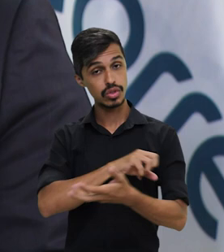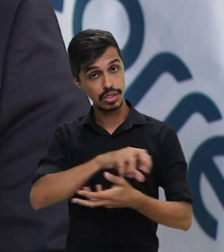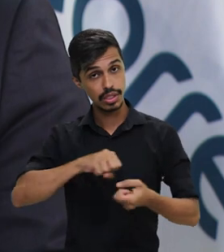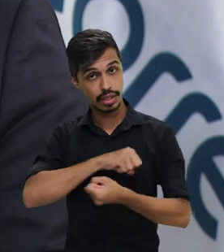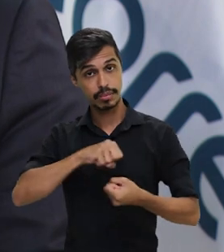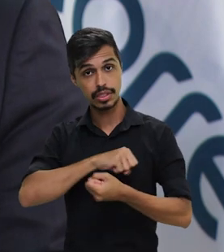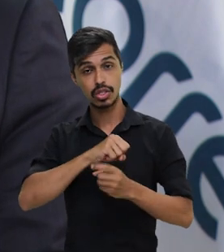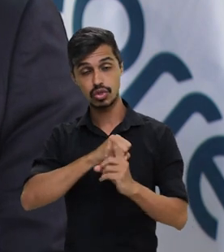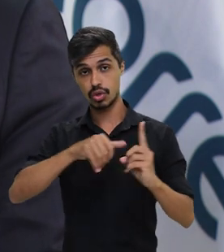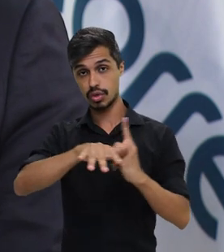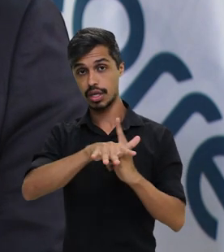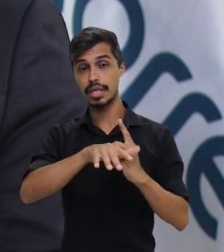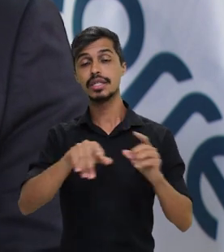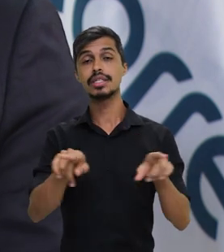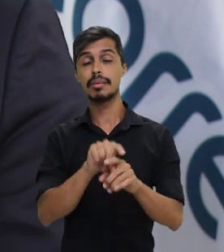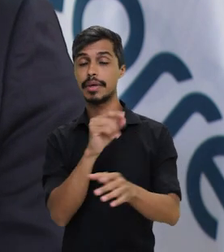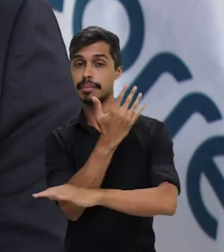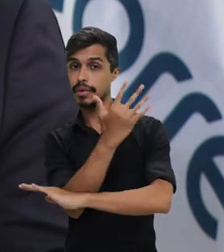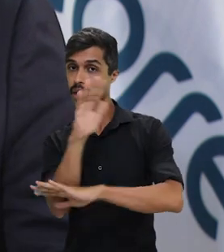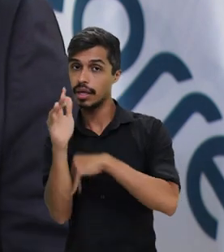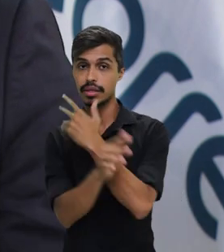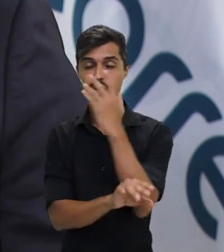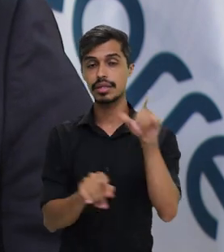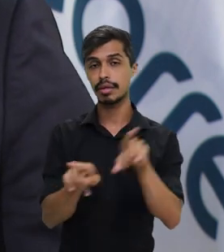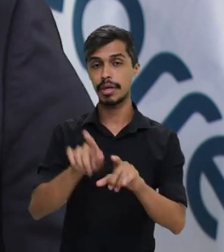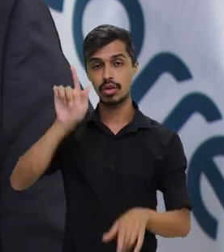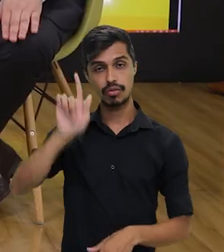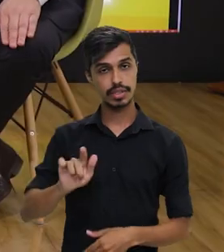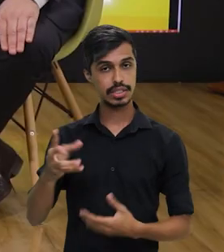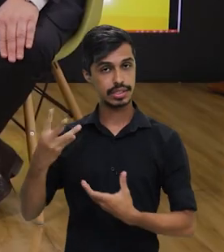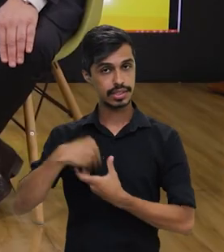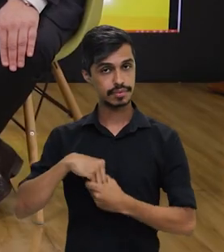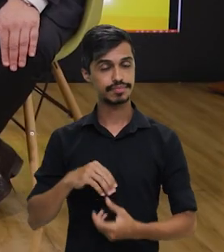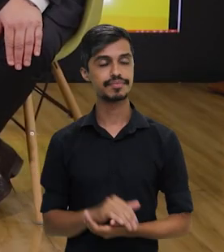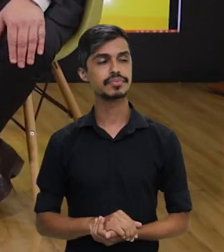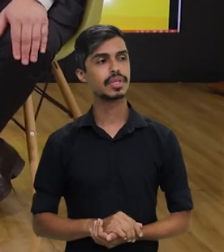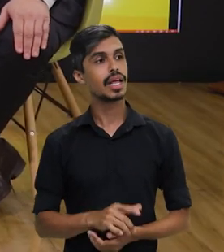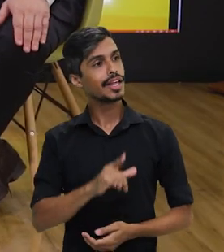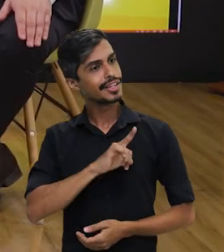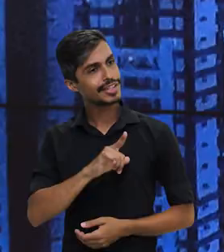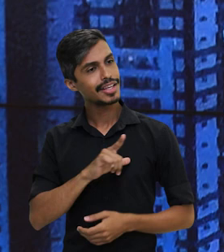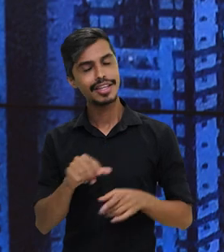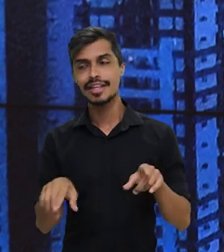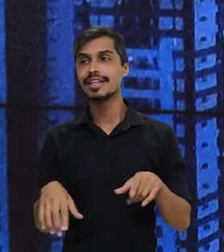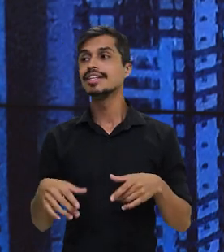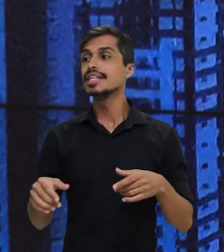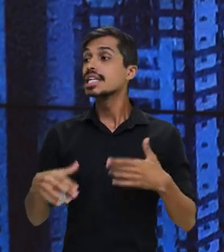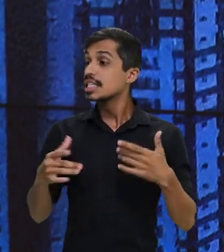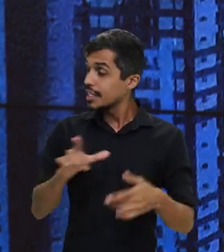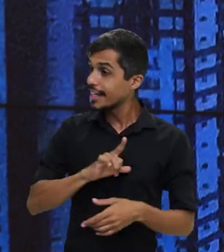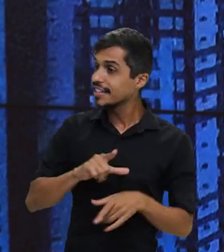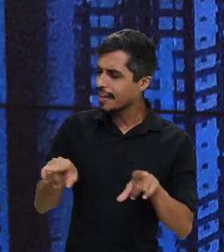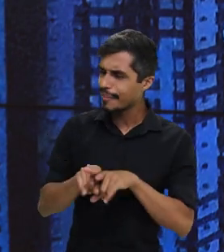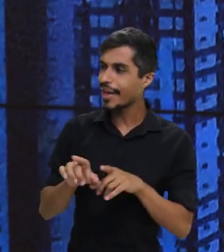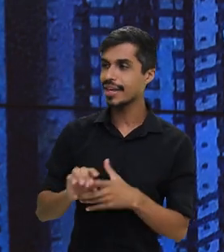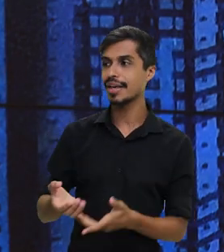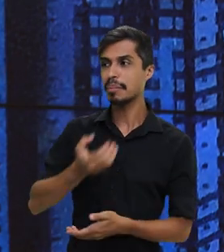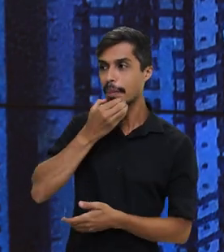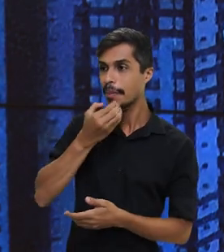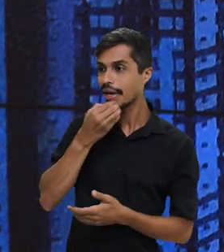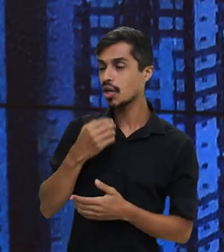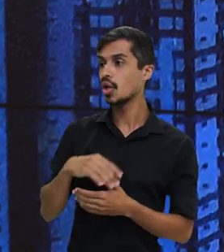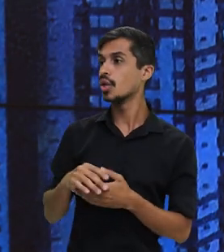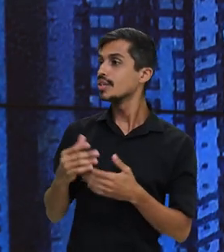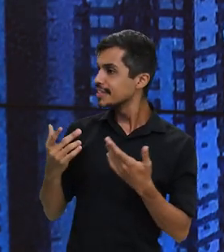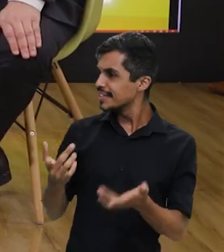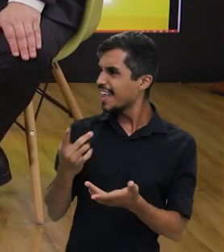ambiental e da nossa governança interna. Temos também o Papai Noel dos Correios, que é muito querido e